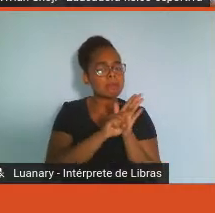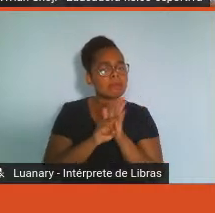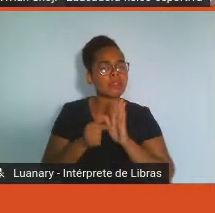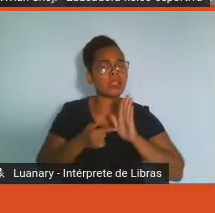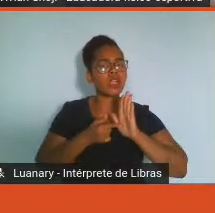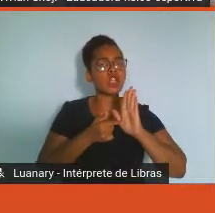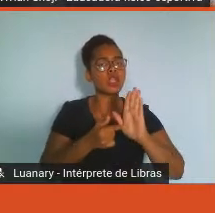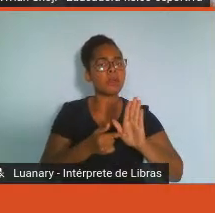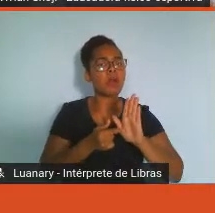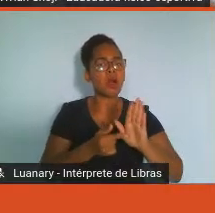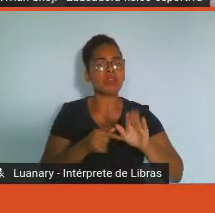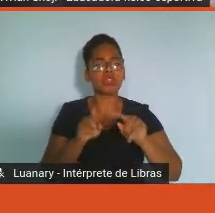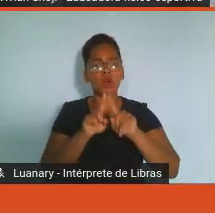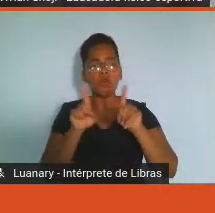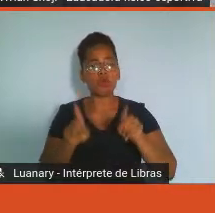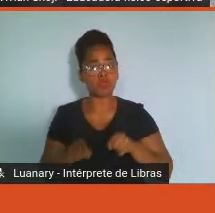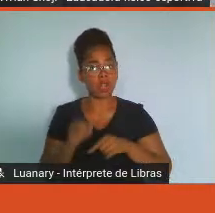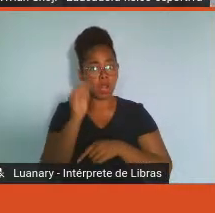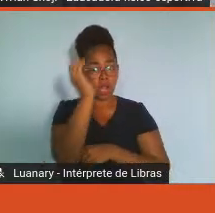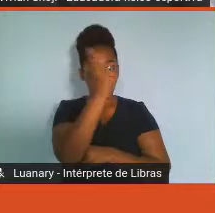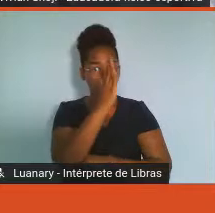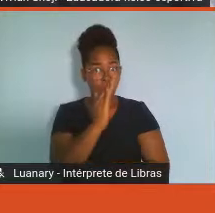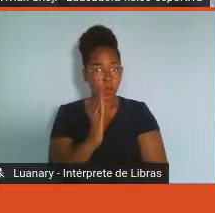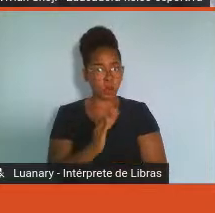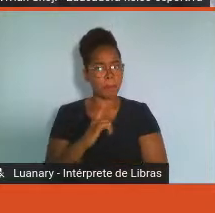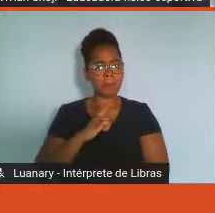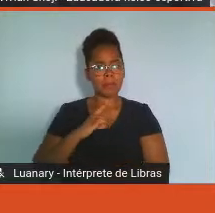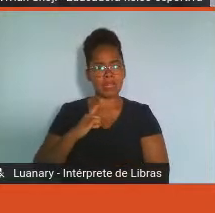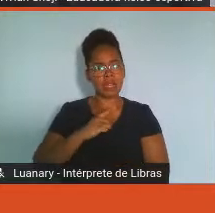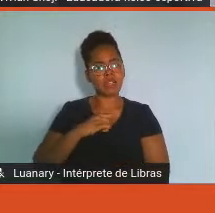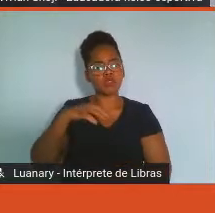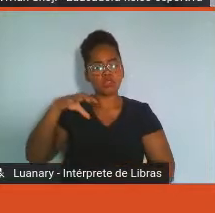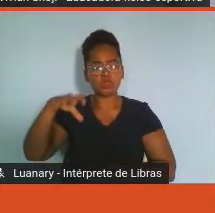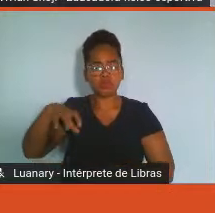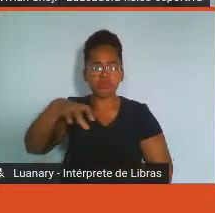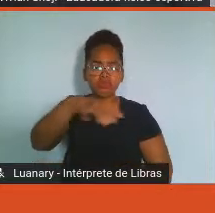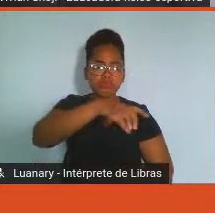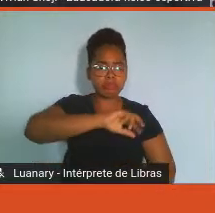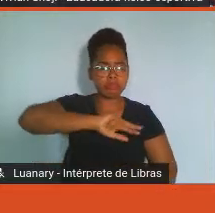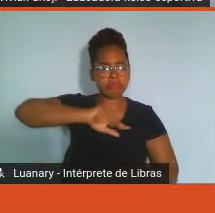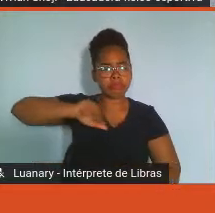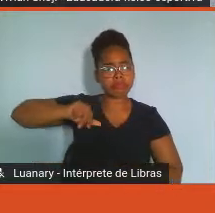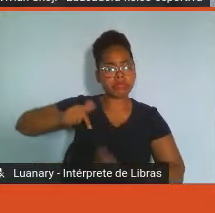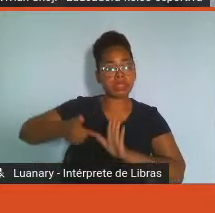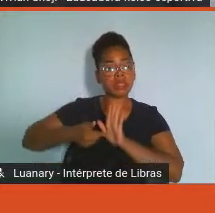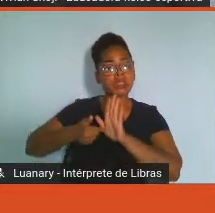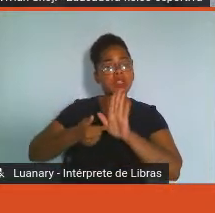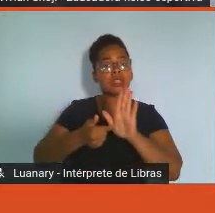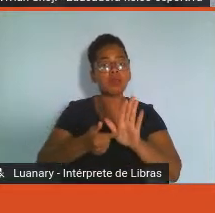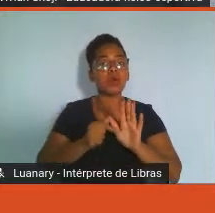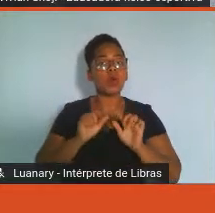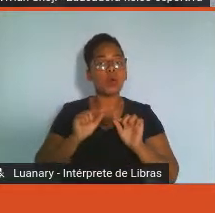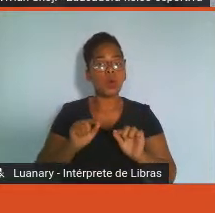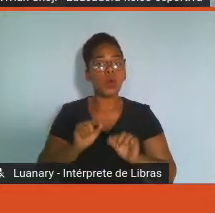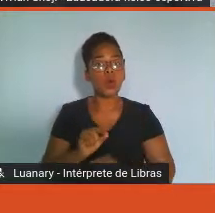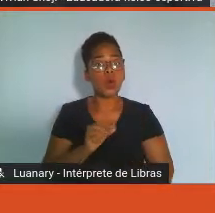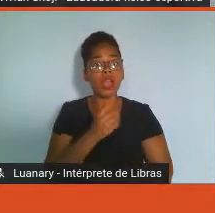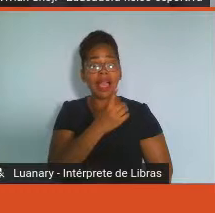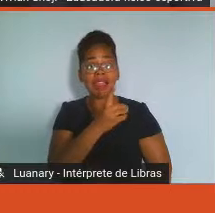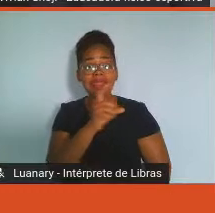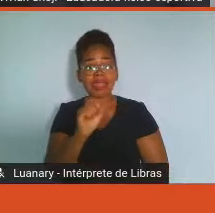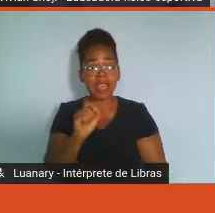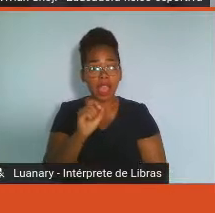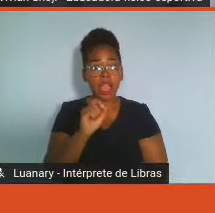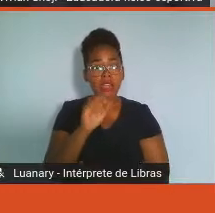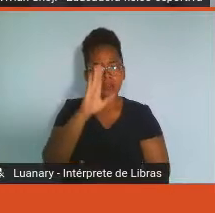operacional e empresas de muitos potes, tá? Foram apontadas quais eram os dez principais valores